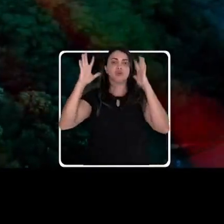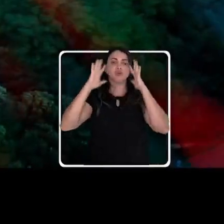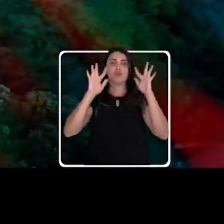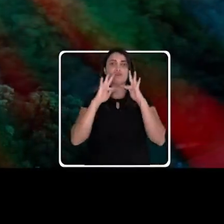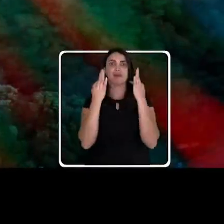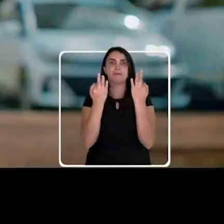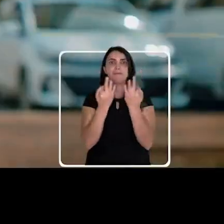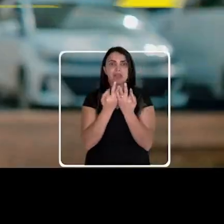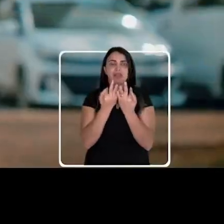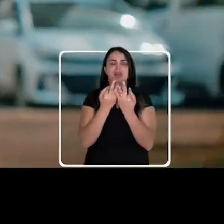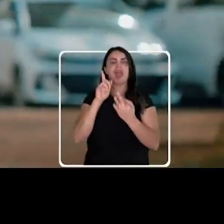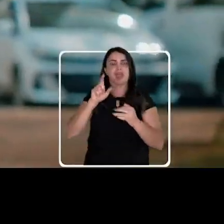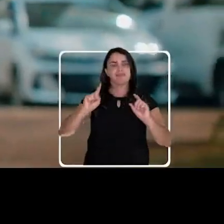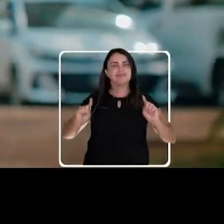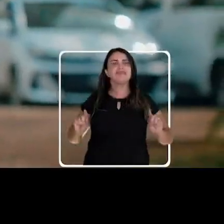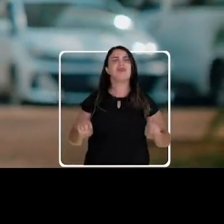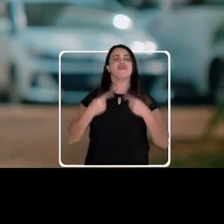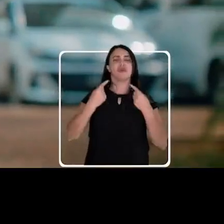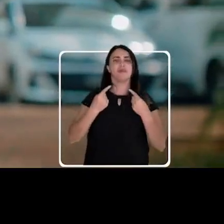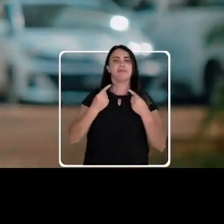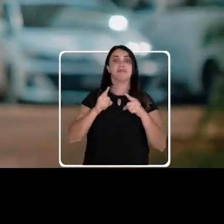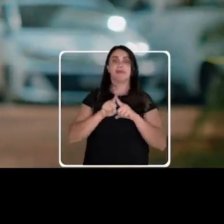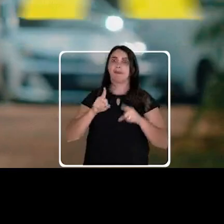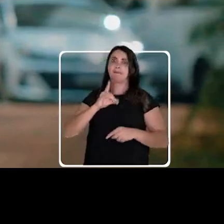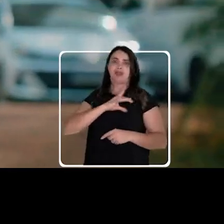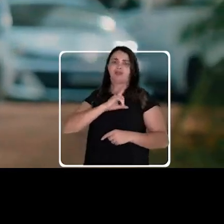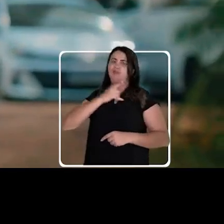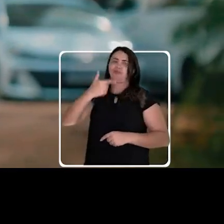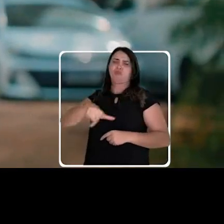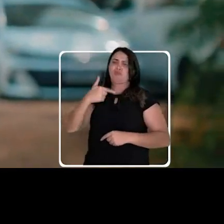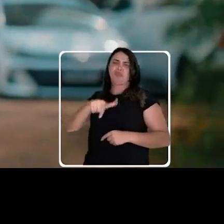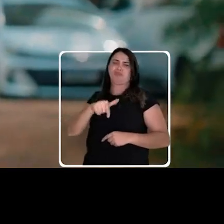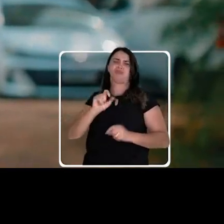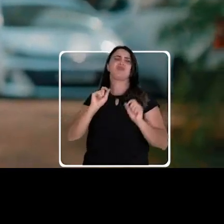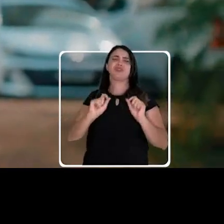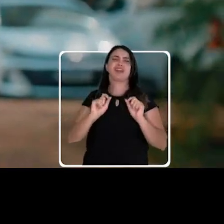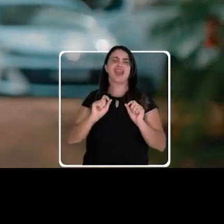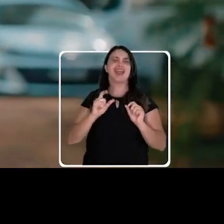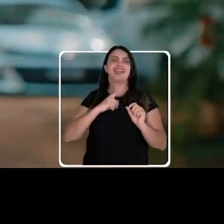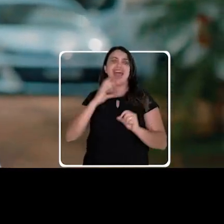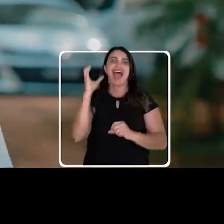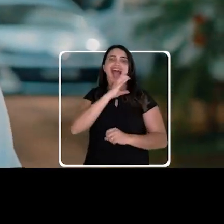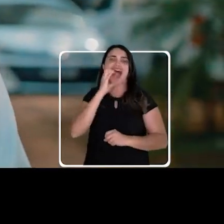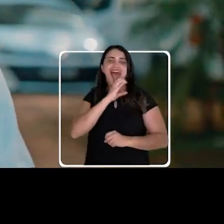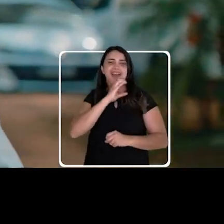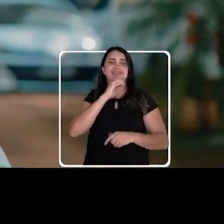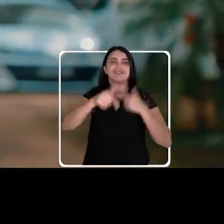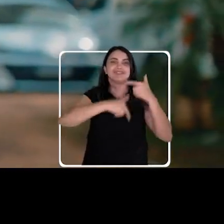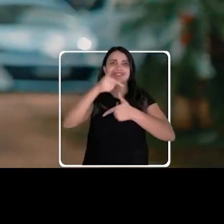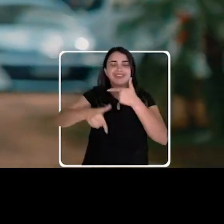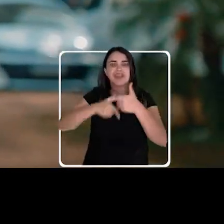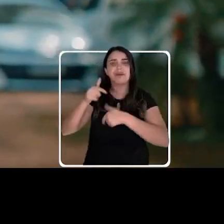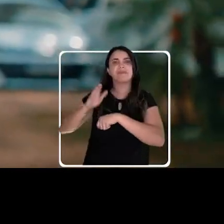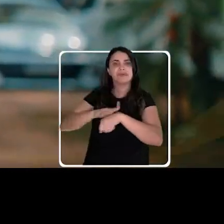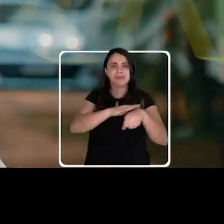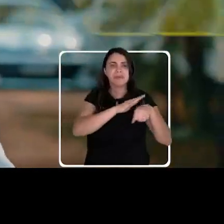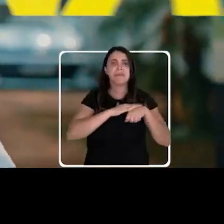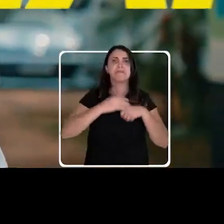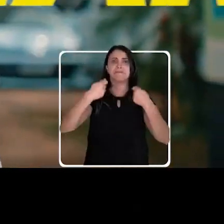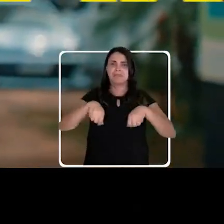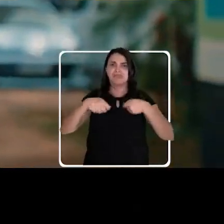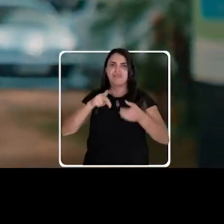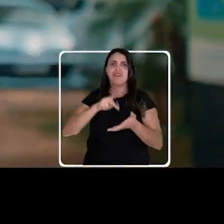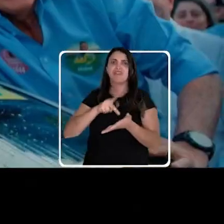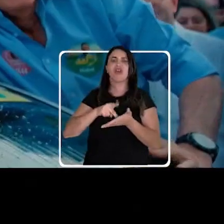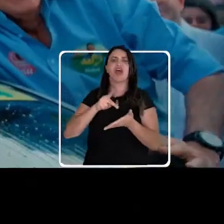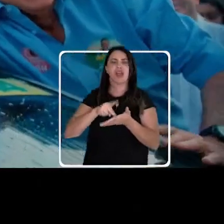desse desafio, não. Eu tenho mesmo a pressa de agir, de fazer o que precisa ser feito. De sair daqui e colocar as nossas propostas